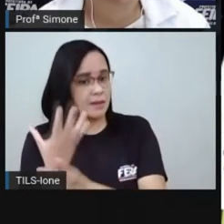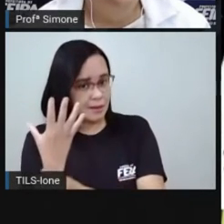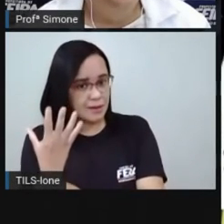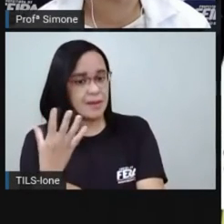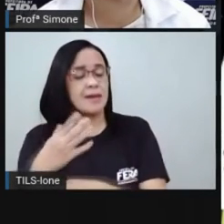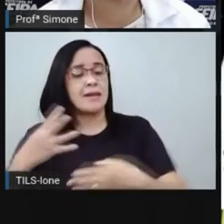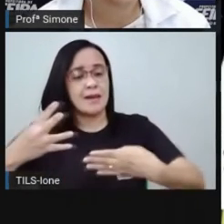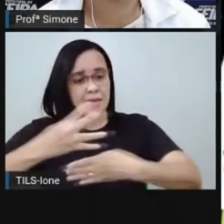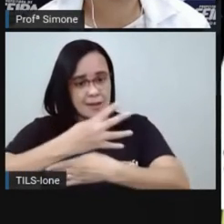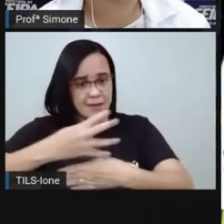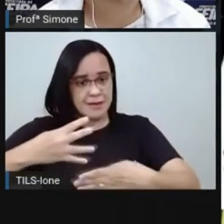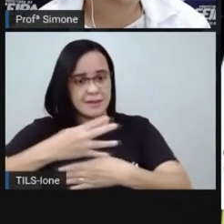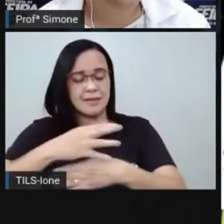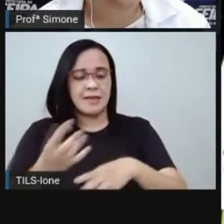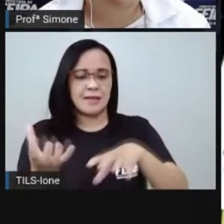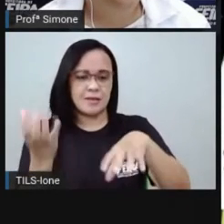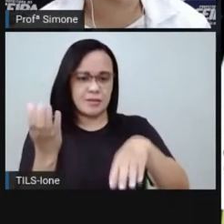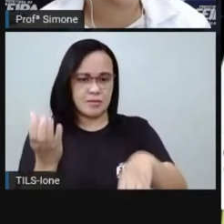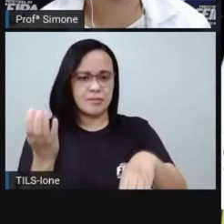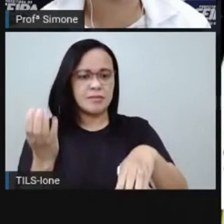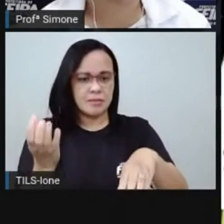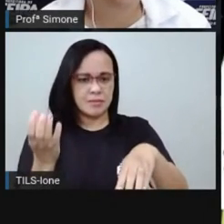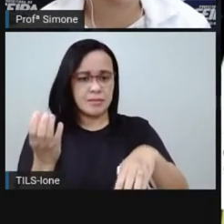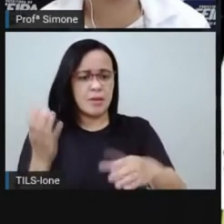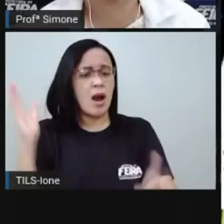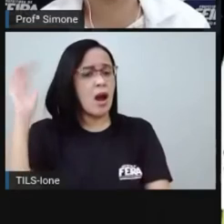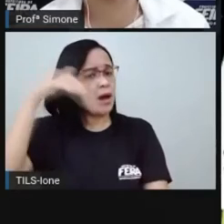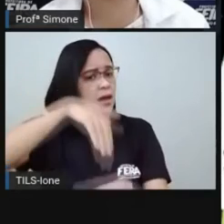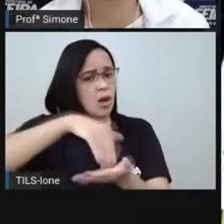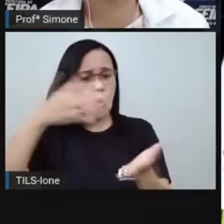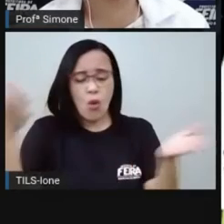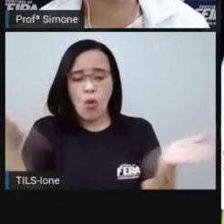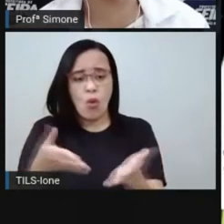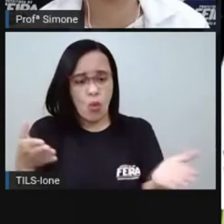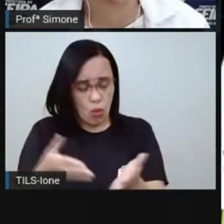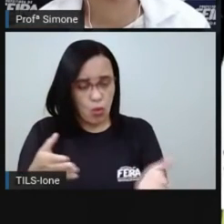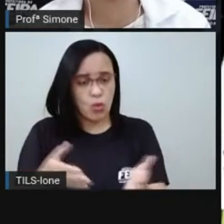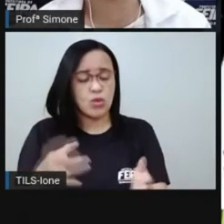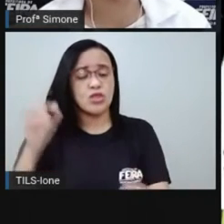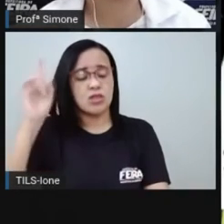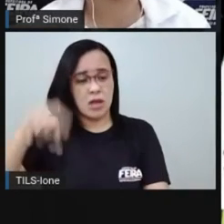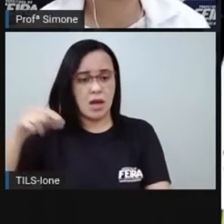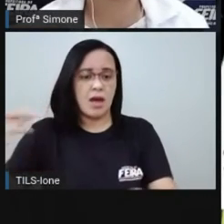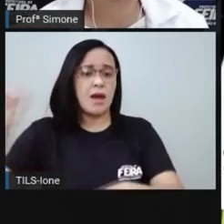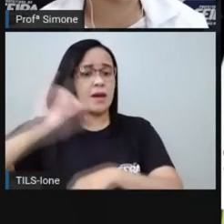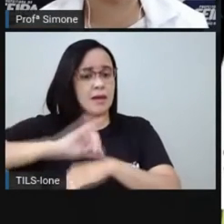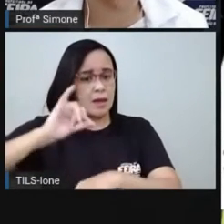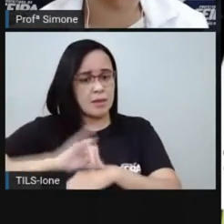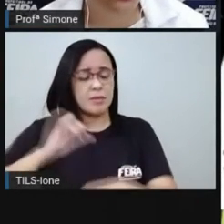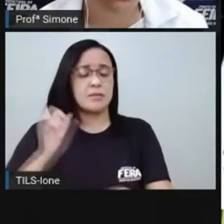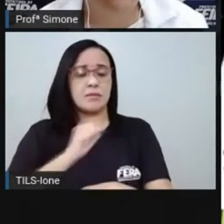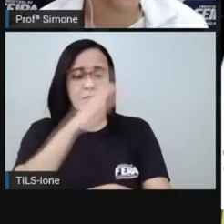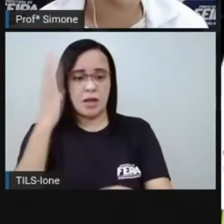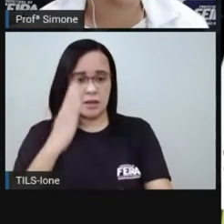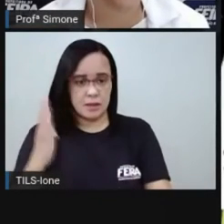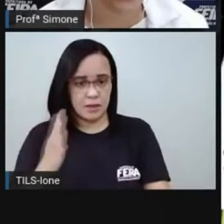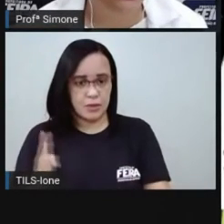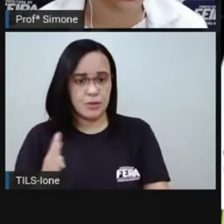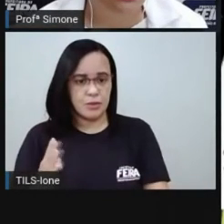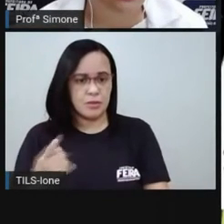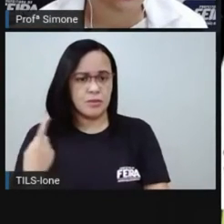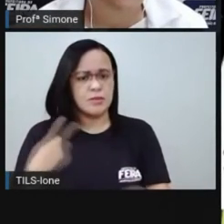a cidade de Brasília que até hoje é a capital do Brasil. Foi feito um concurso público entre